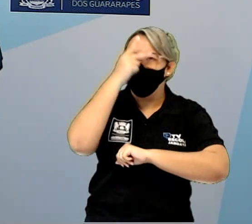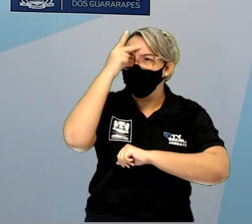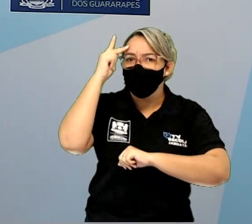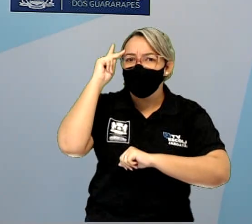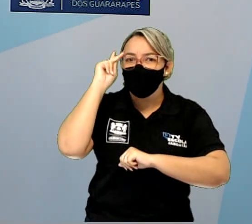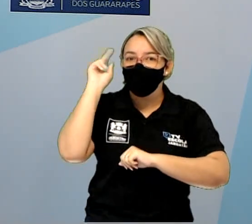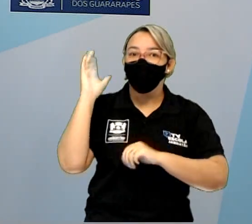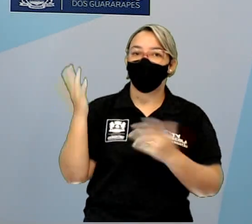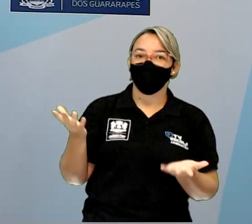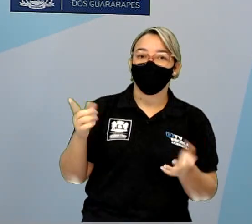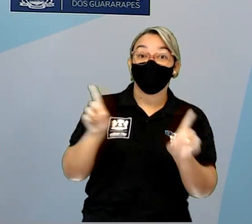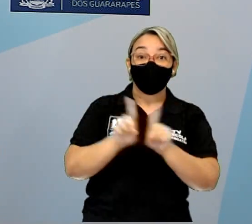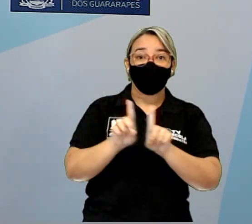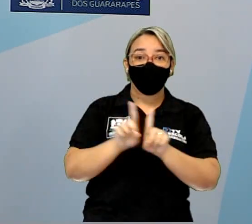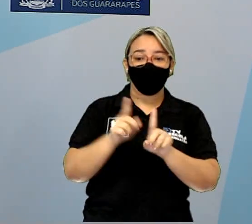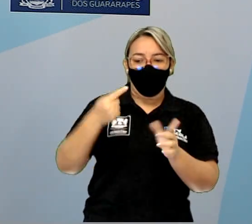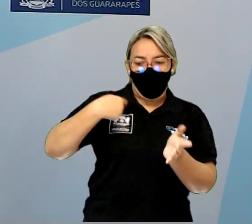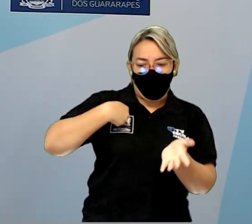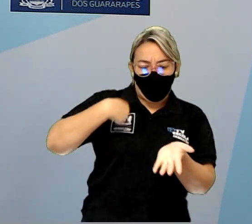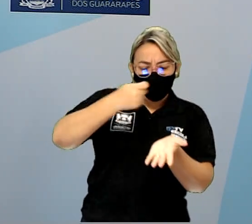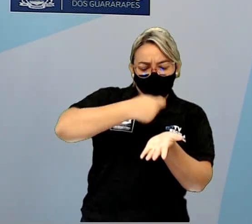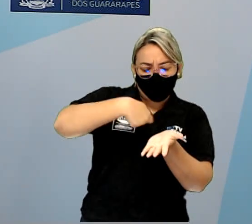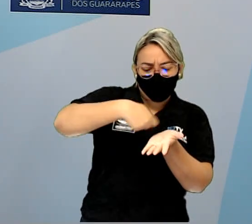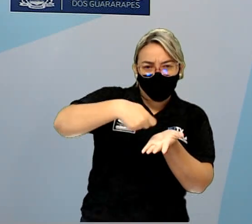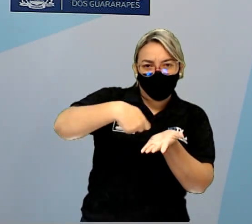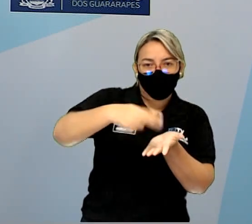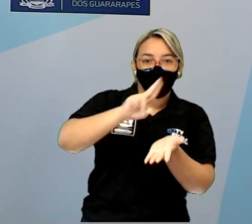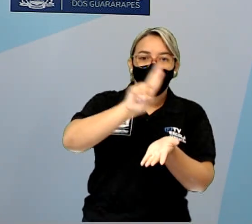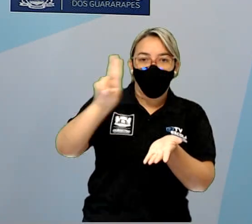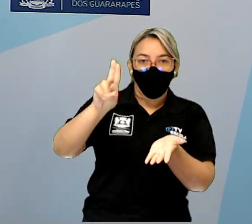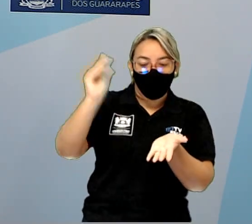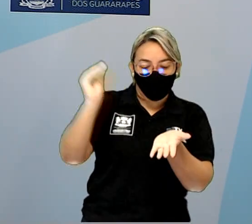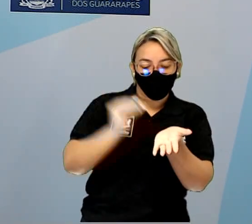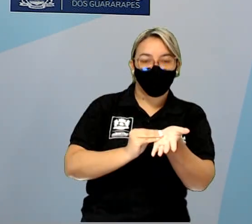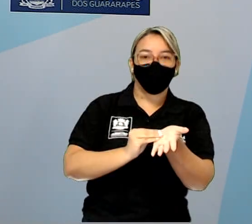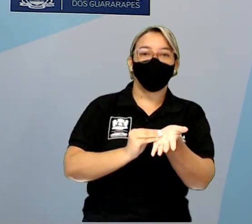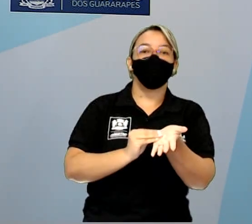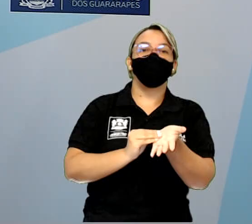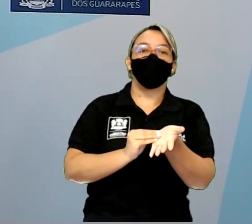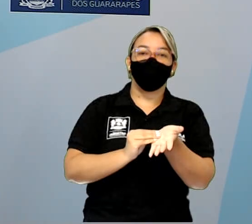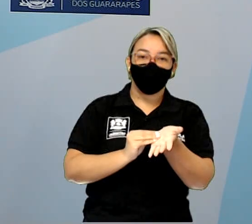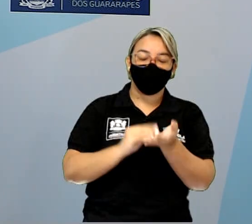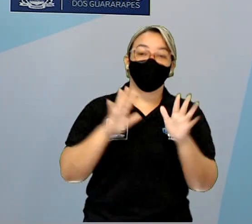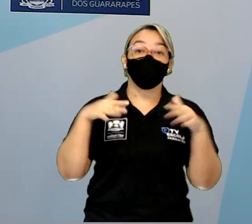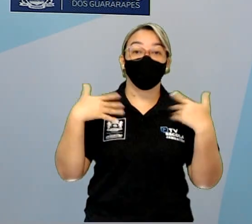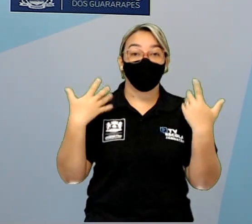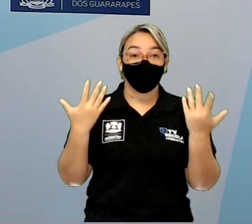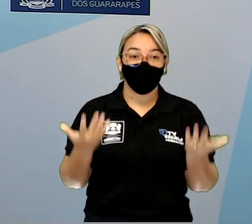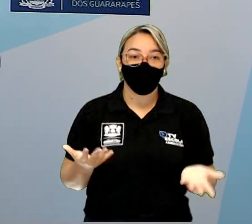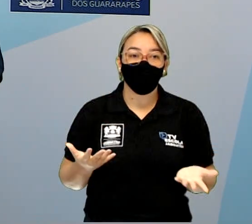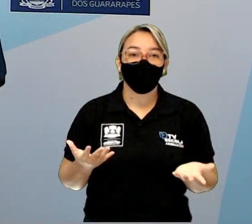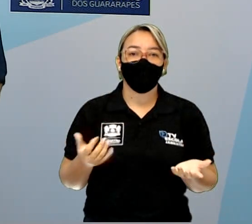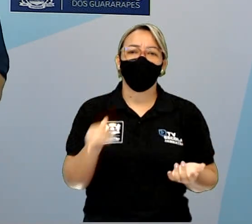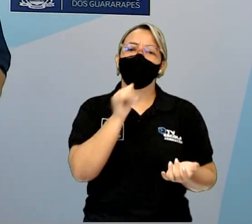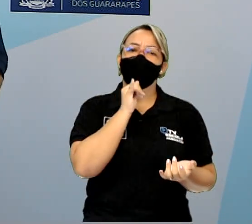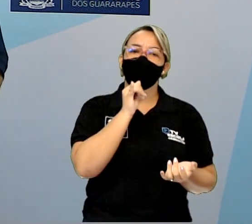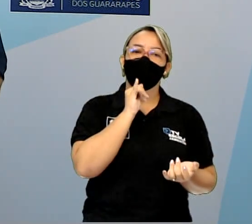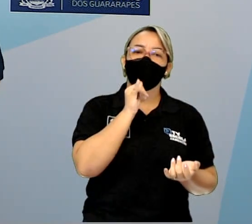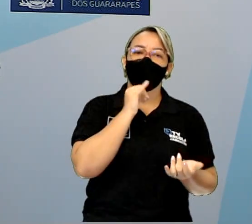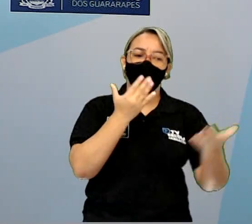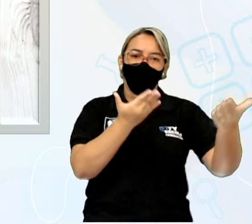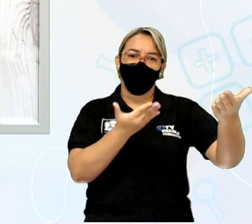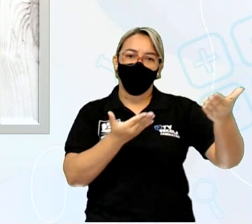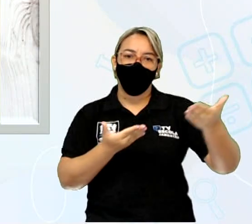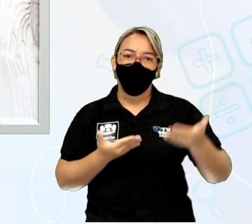E o autor, se é você que está produzindo, é você mesmo. Então, aqui a gente tem o exemplo de um